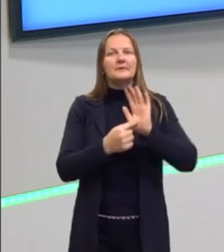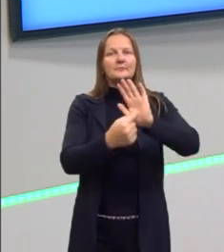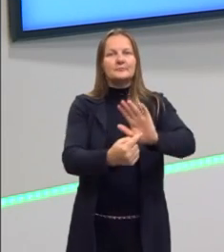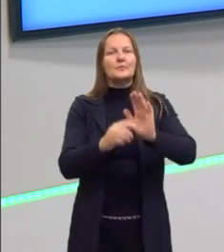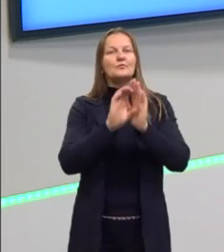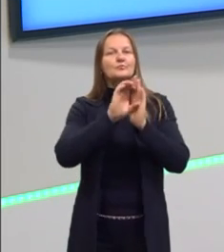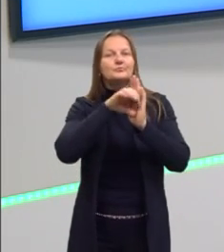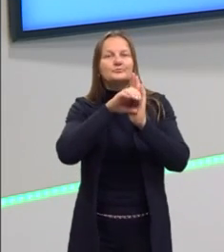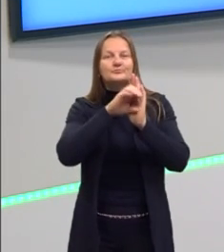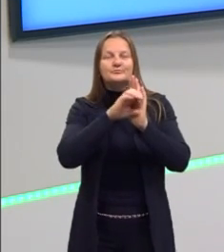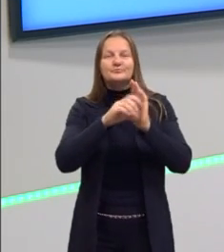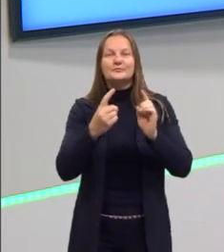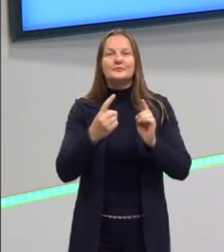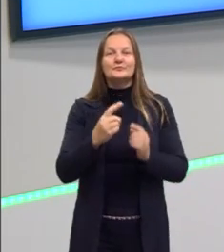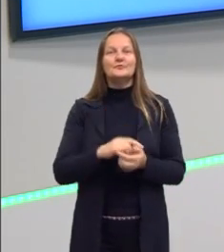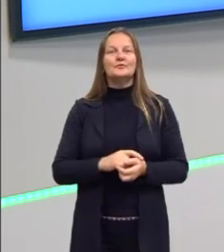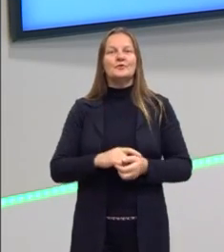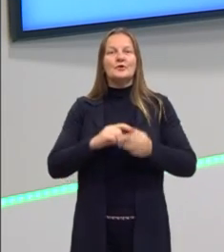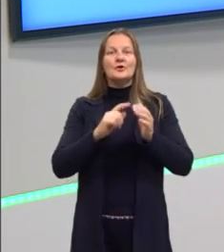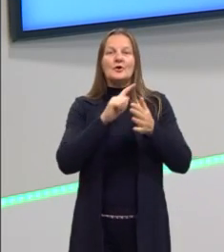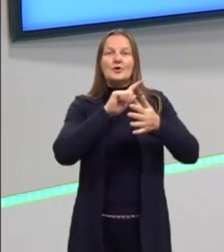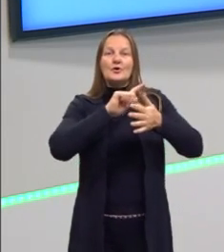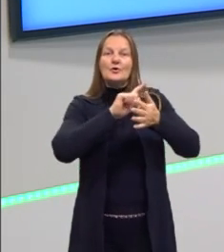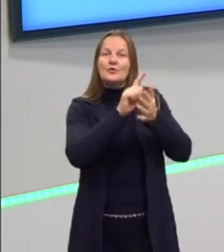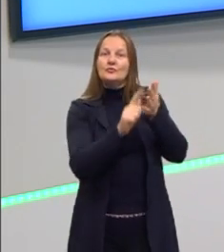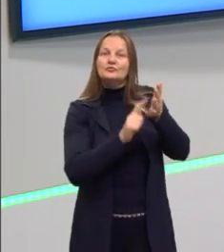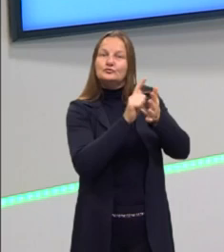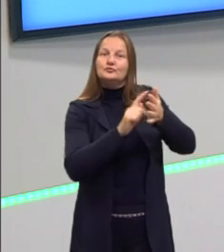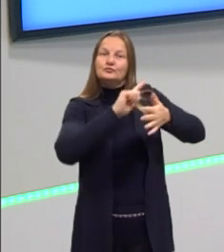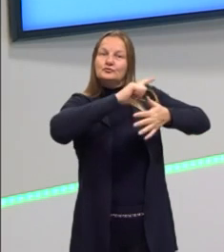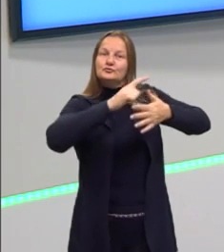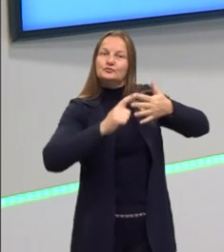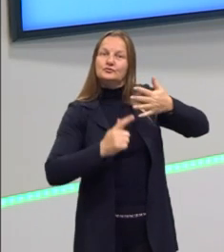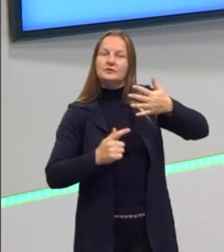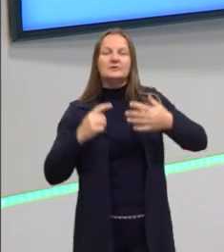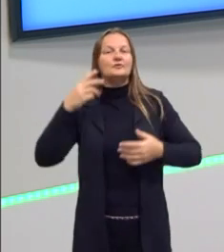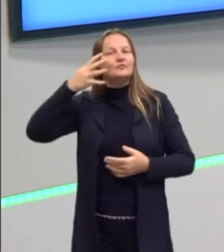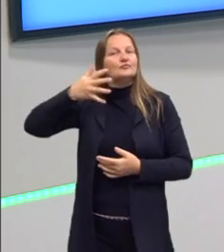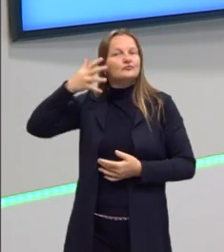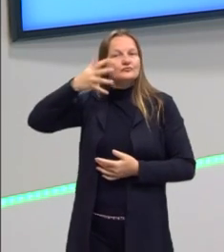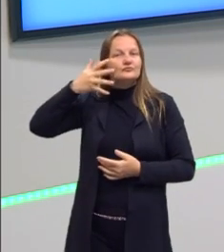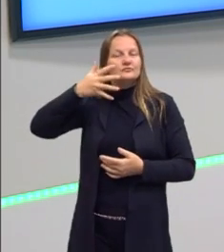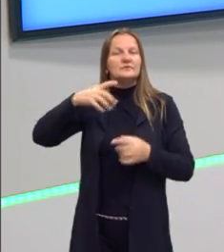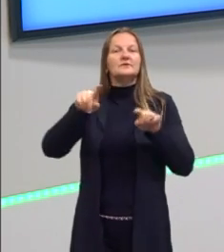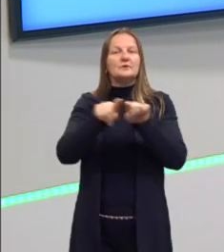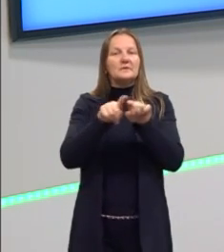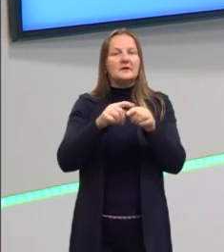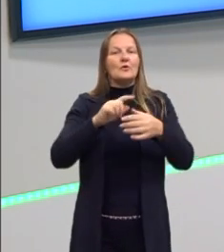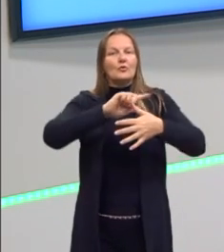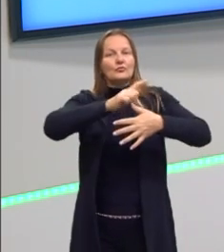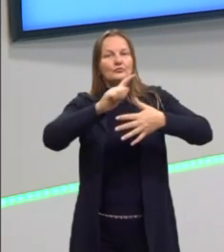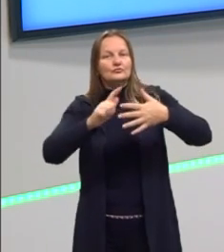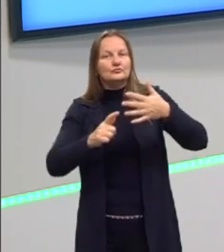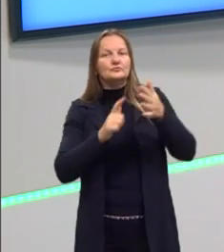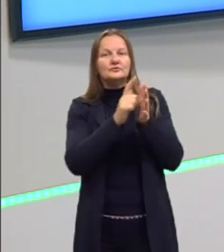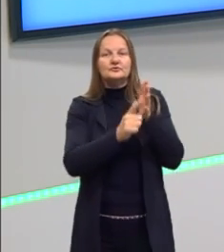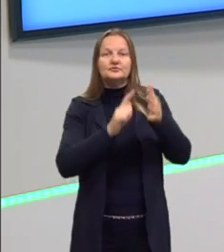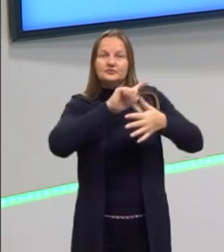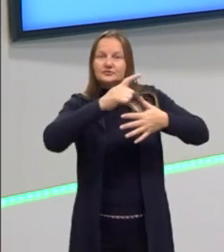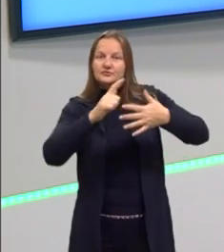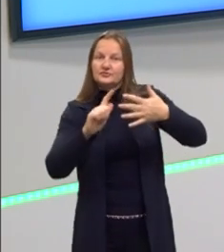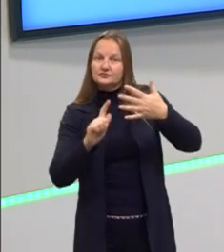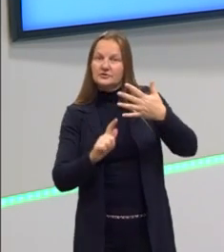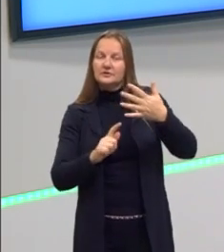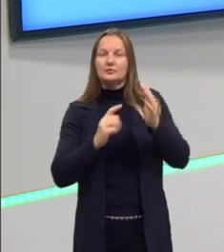conceito de gêneros do discurso. Ou também o que a gente conversou lá na nossa aula 12, o